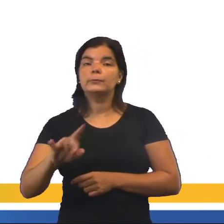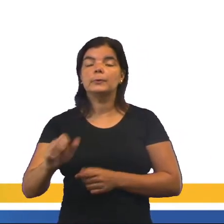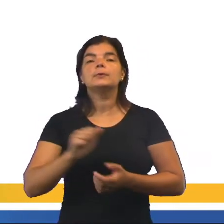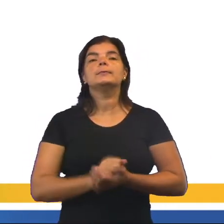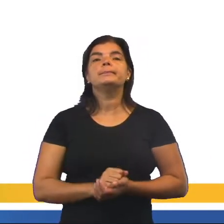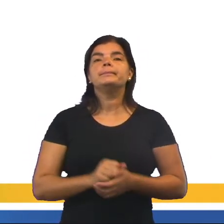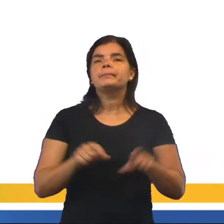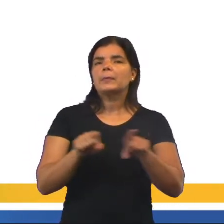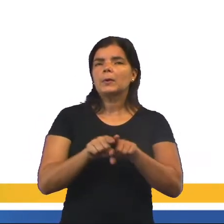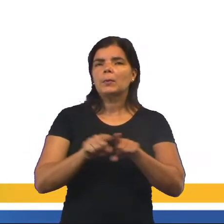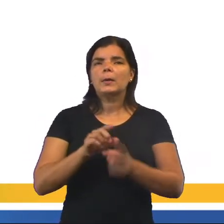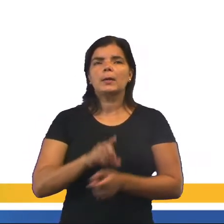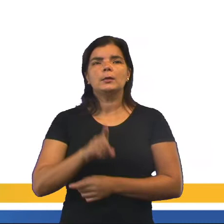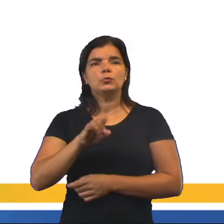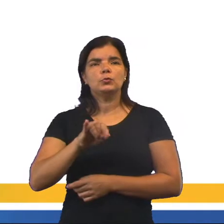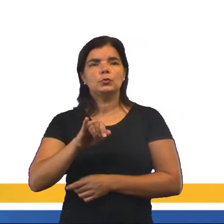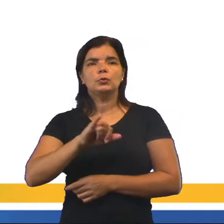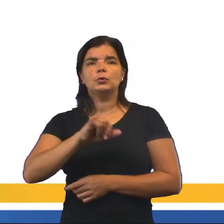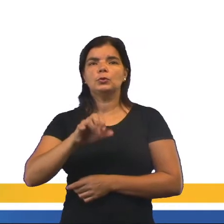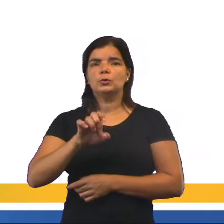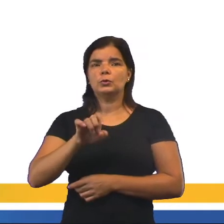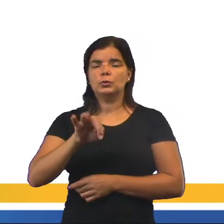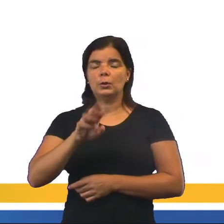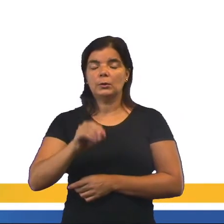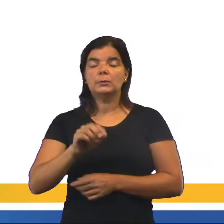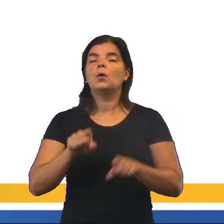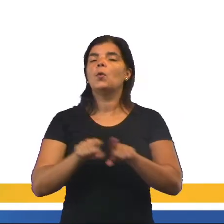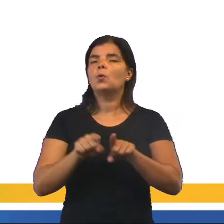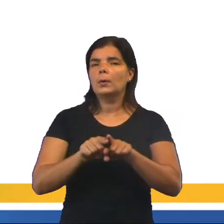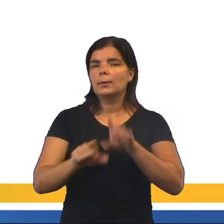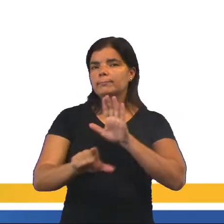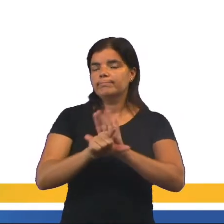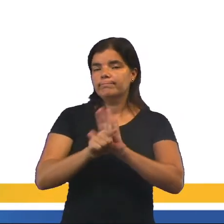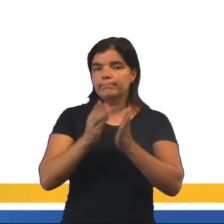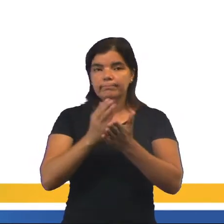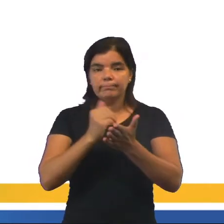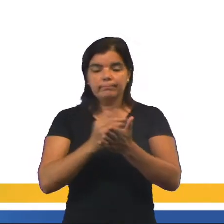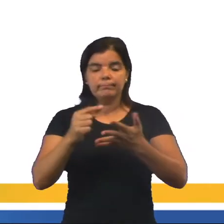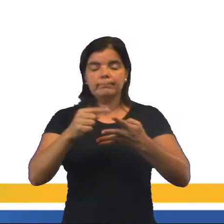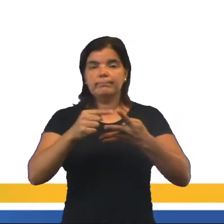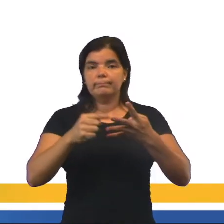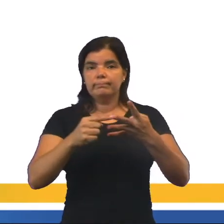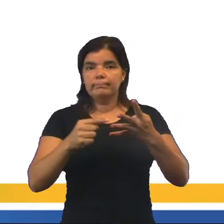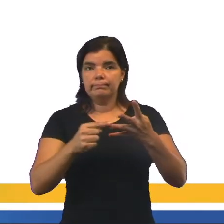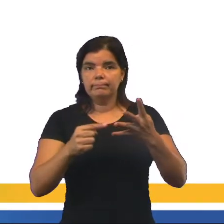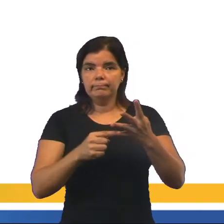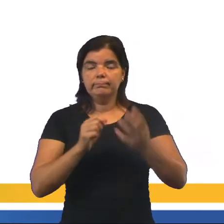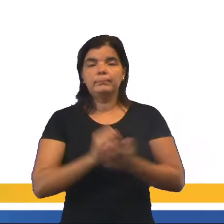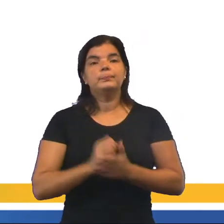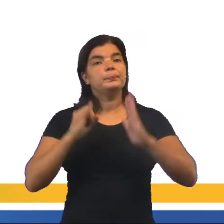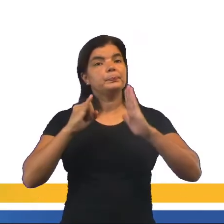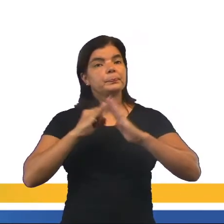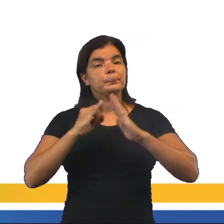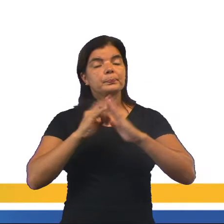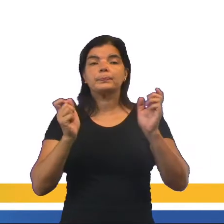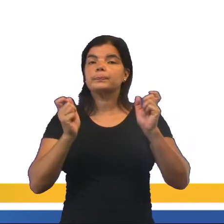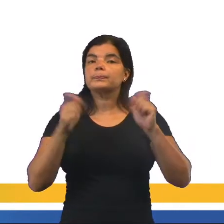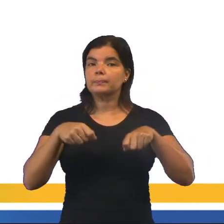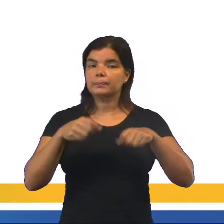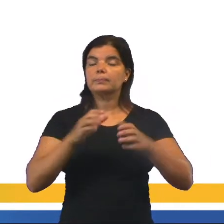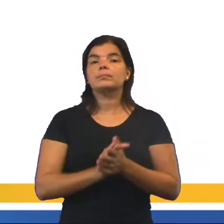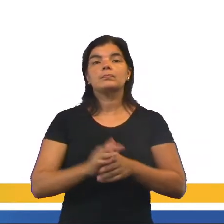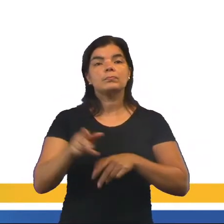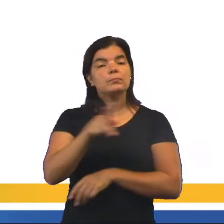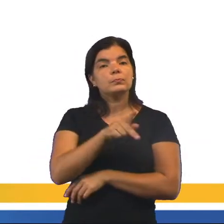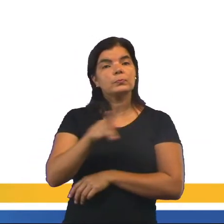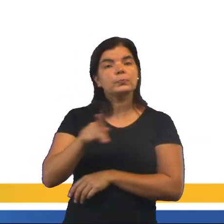gestos, que são as ramificações dessas leis divididas em partes. Institutos, que foi a possibilidade de